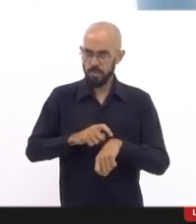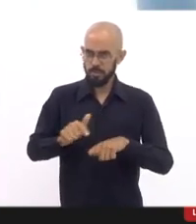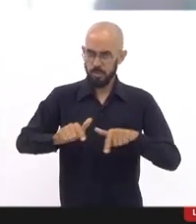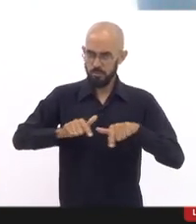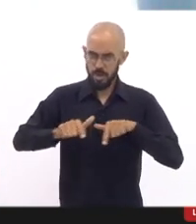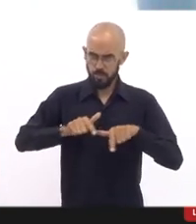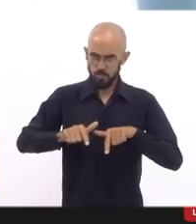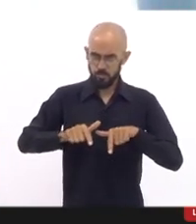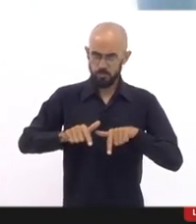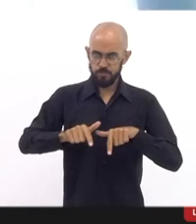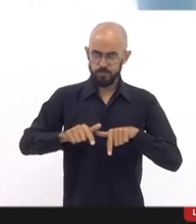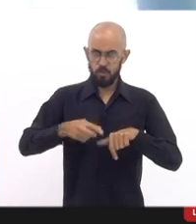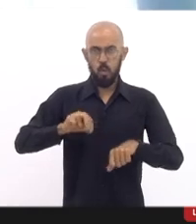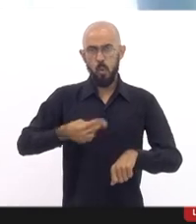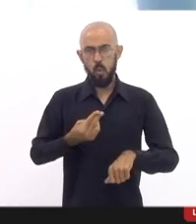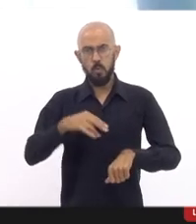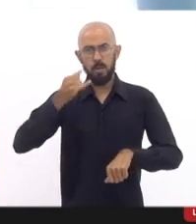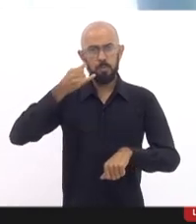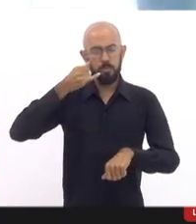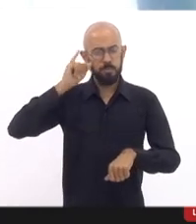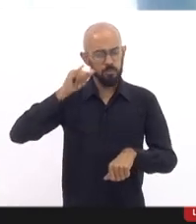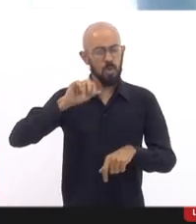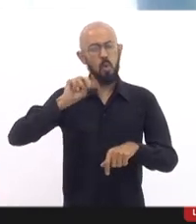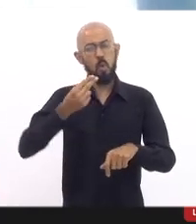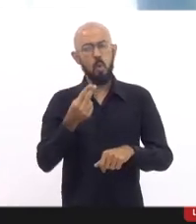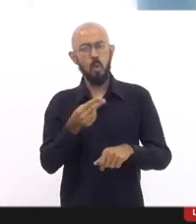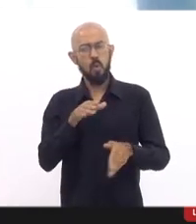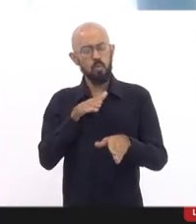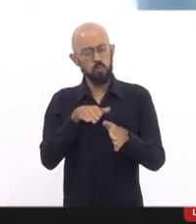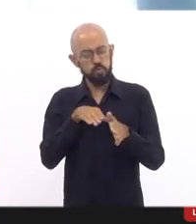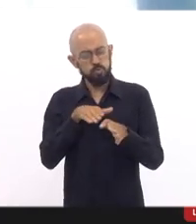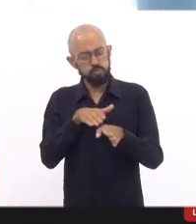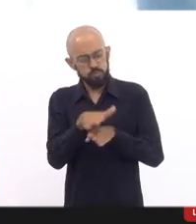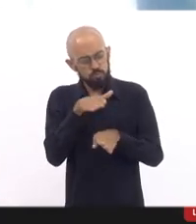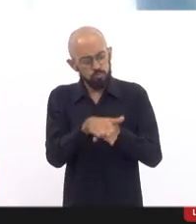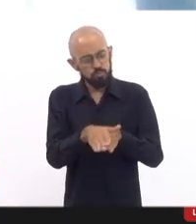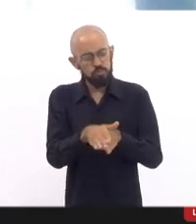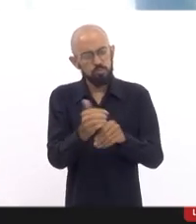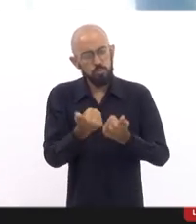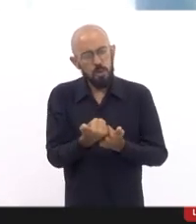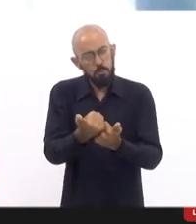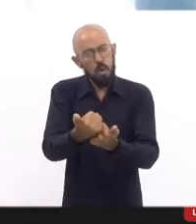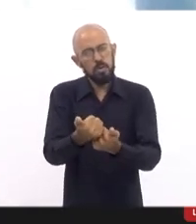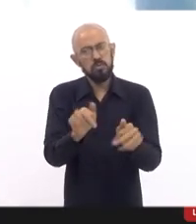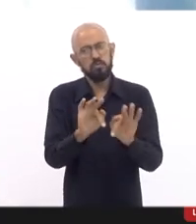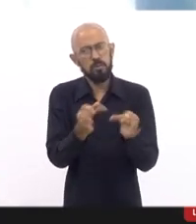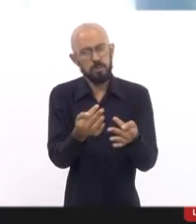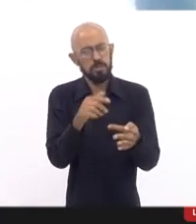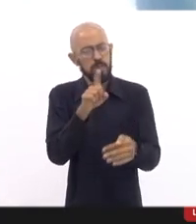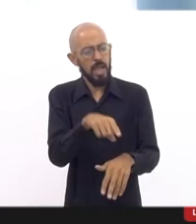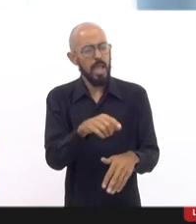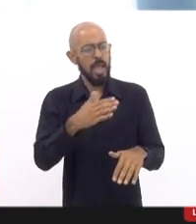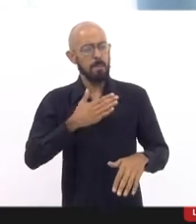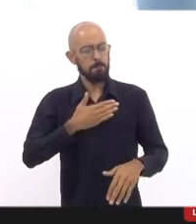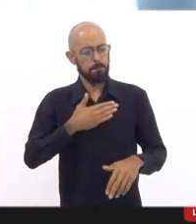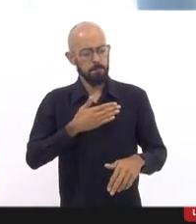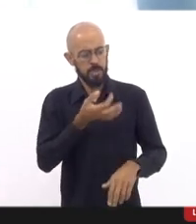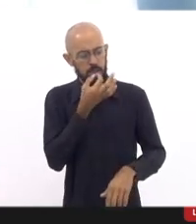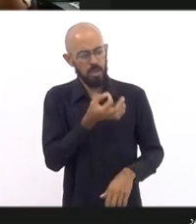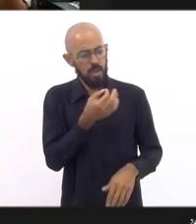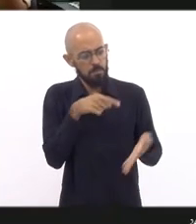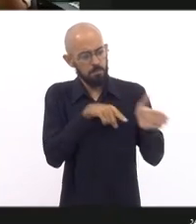quer na prevenção, na instrução, quer no apoio às famílias? Essa é a minha questão à doutora Eliane.